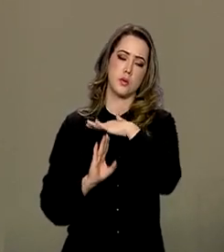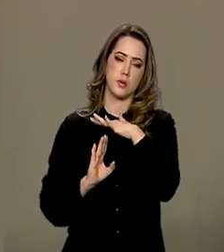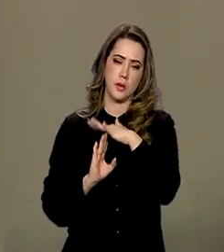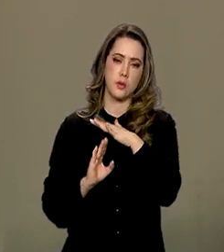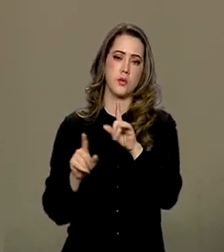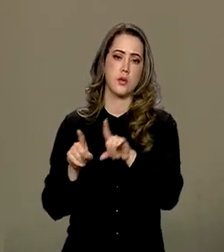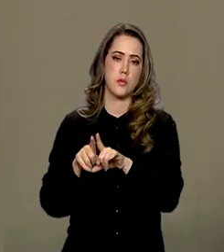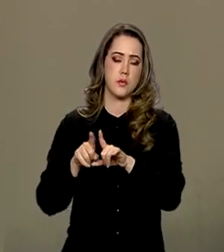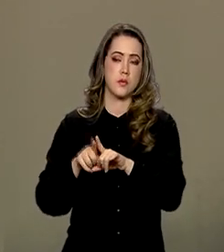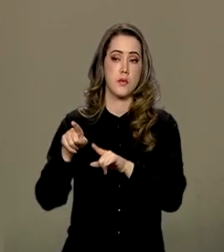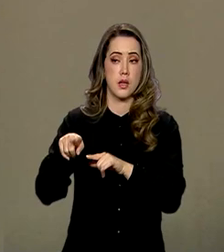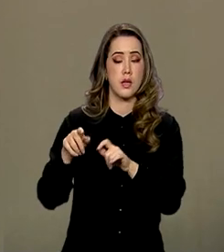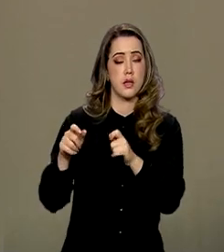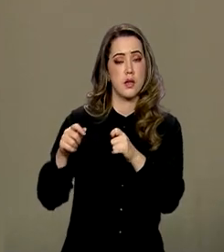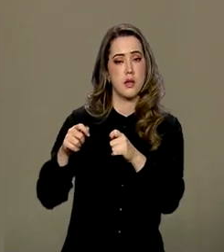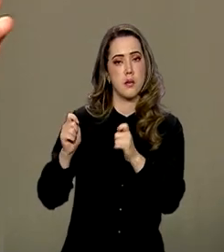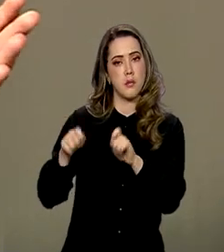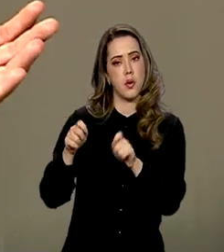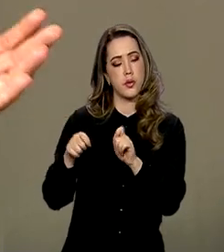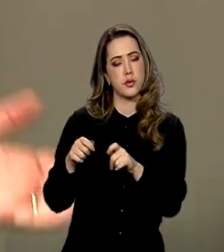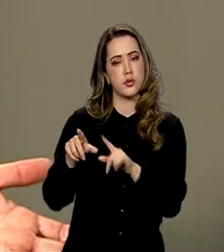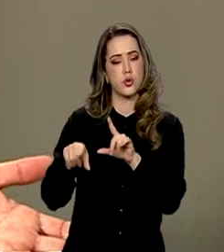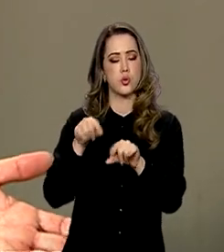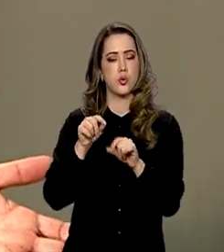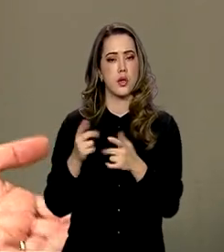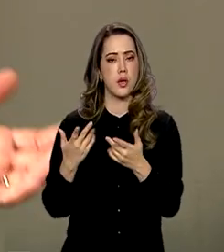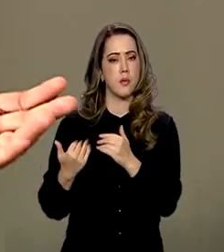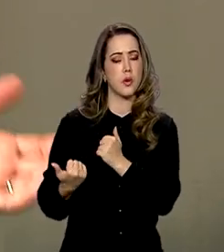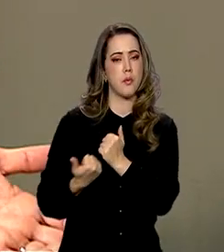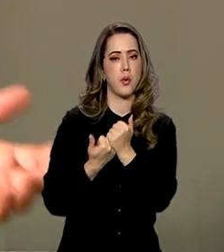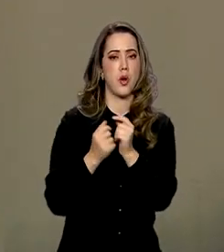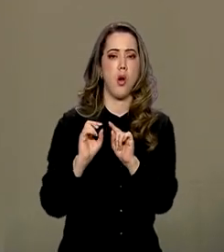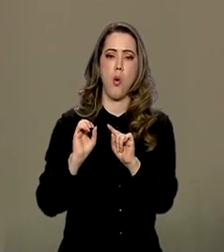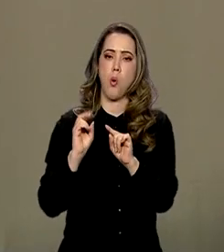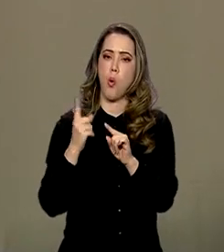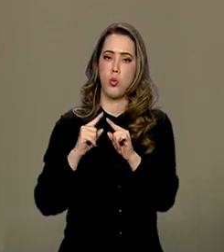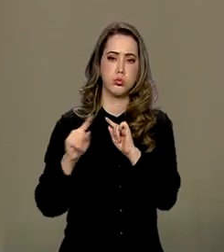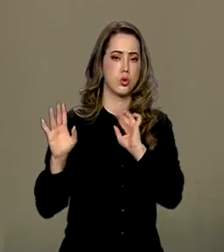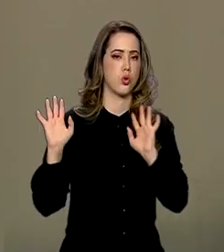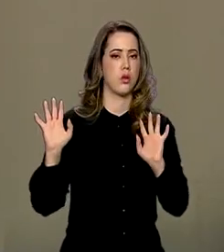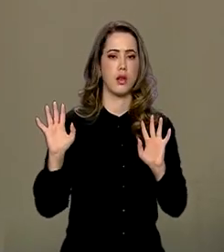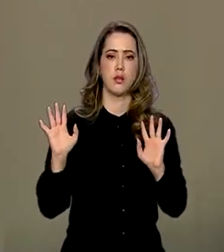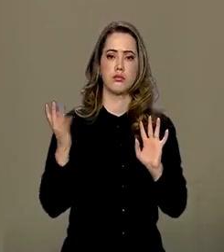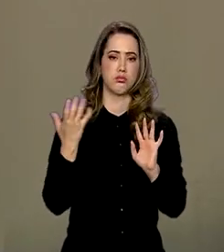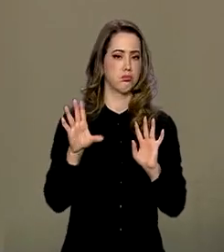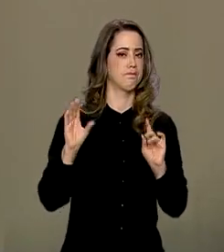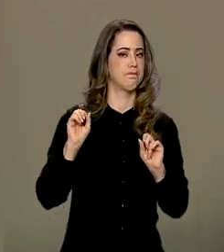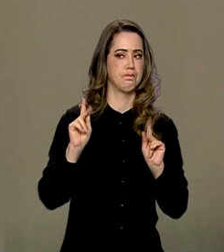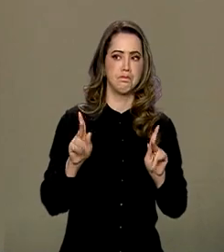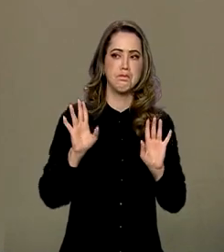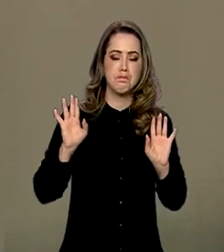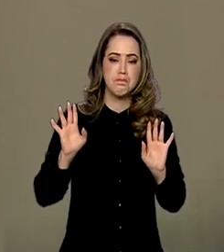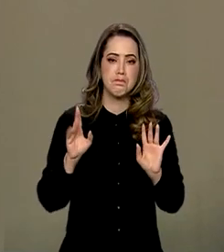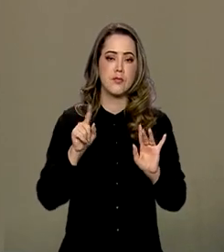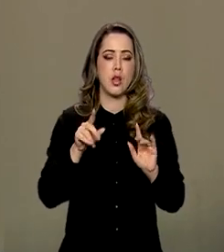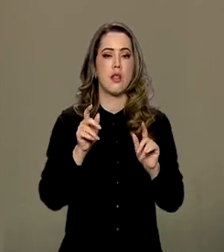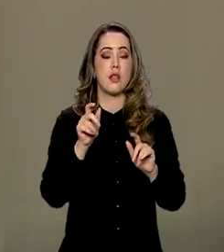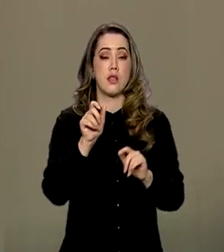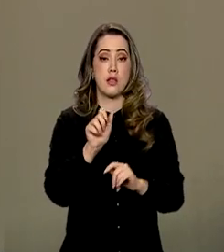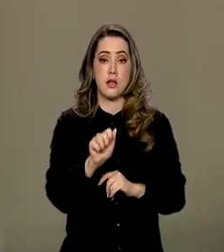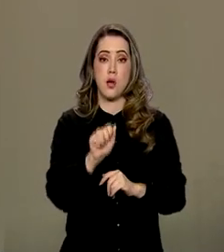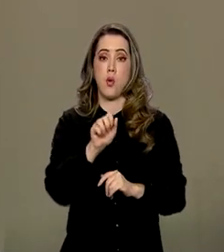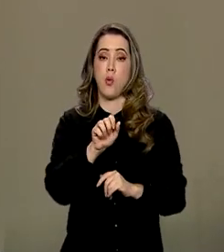que as empresas podem decidir por colaborar ou não colaborar, ou não contribuir. Então, a Assembleia é